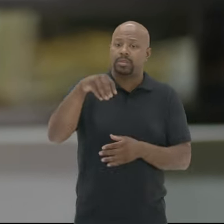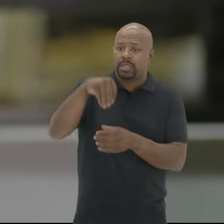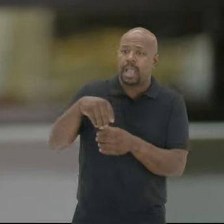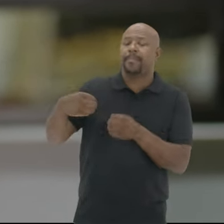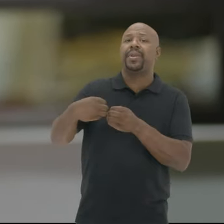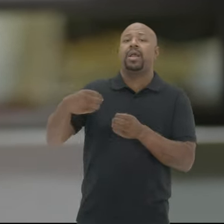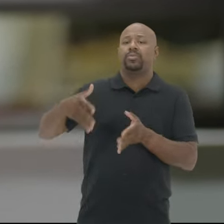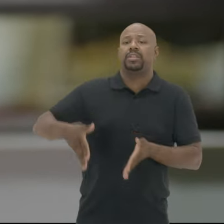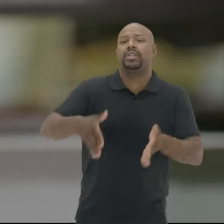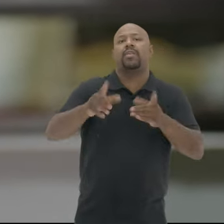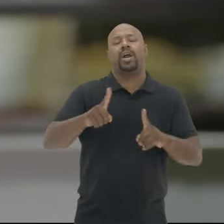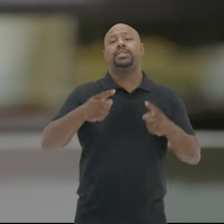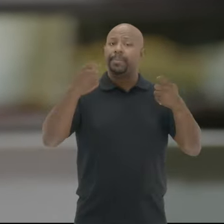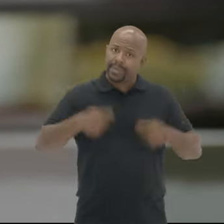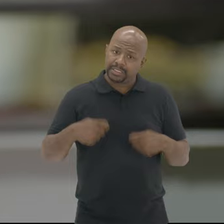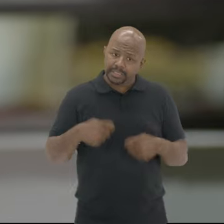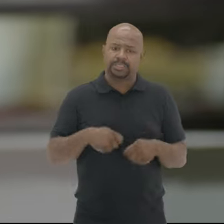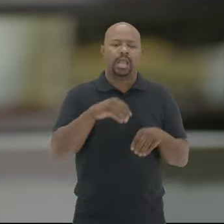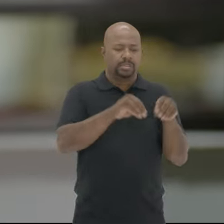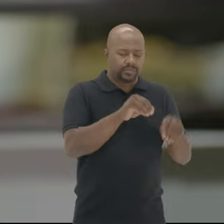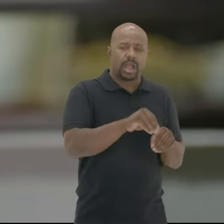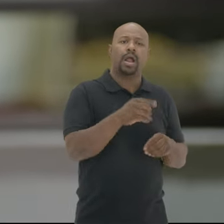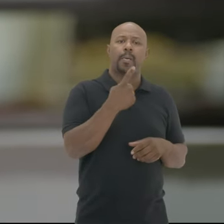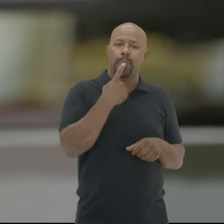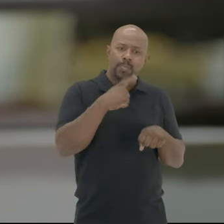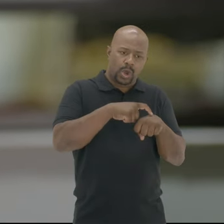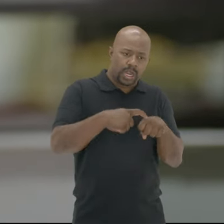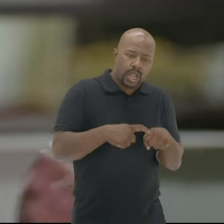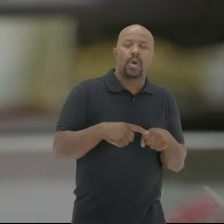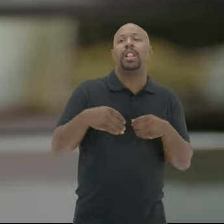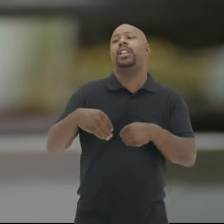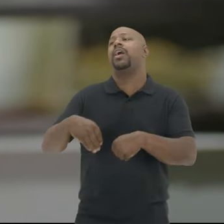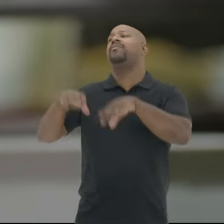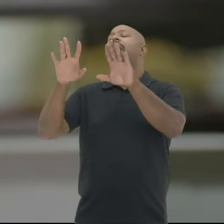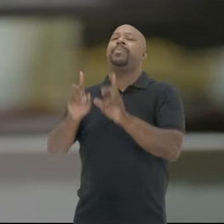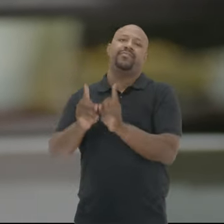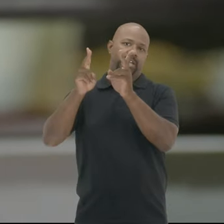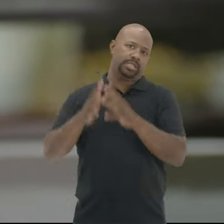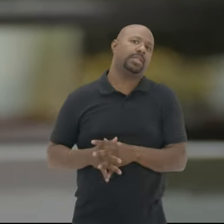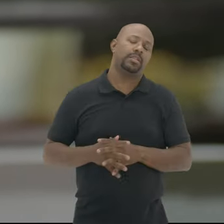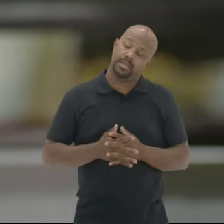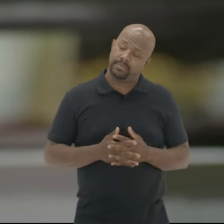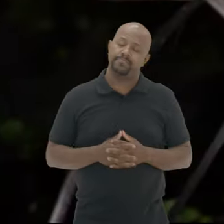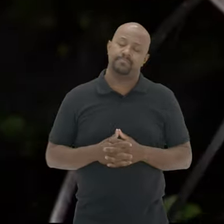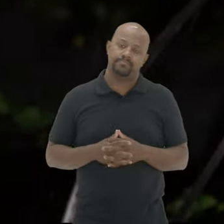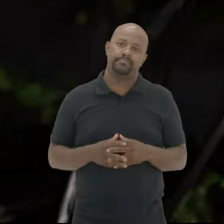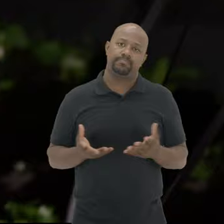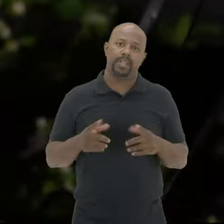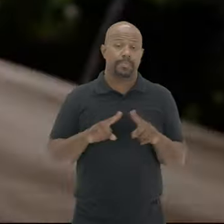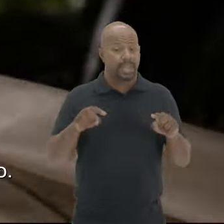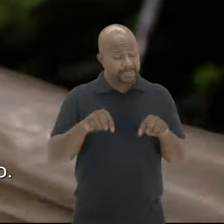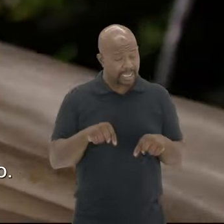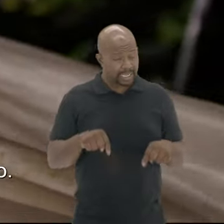não mora na faixa Eles precisam cultivar o morango deles E levar adiante para vender Ela mostra a